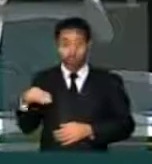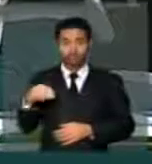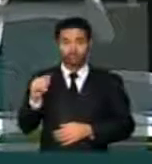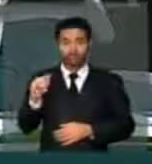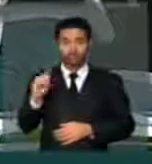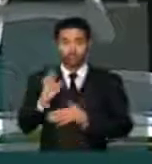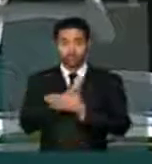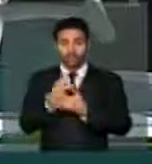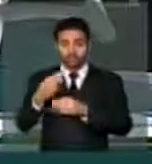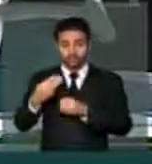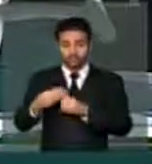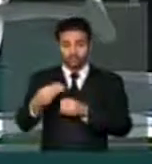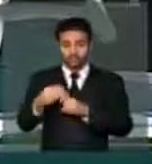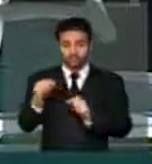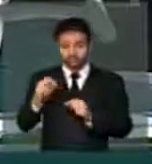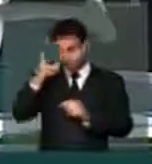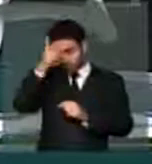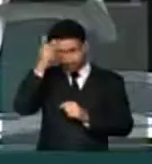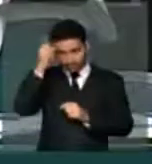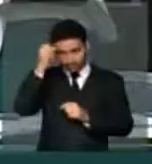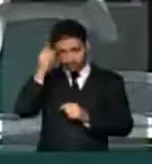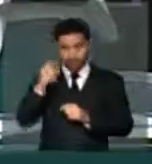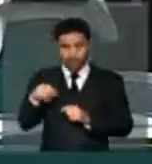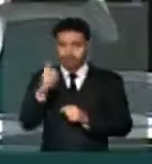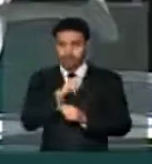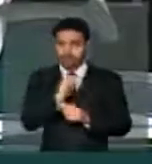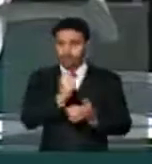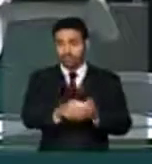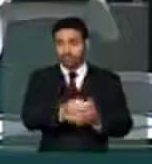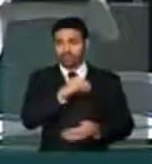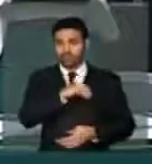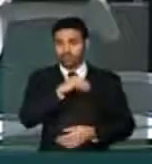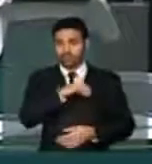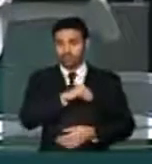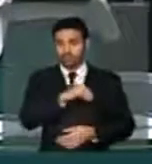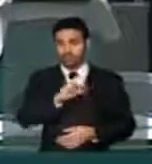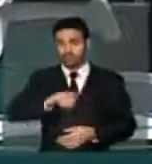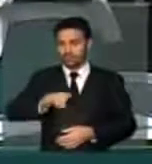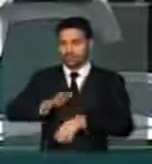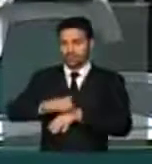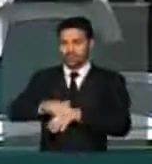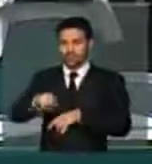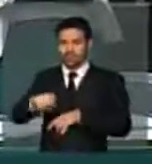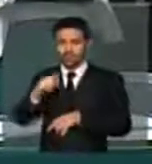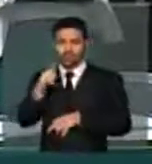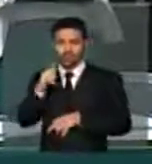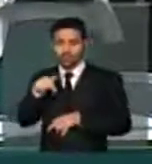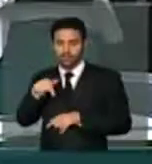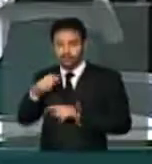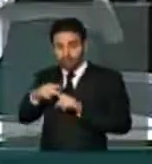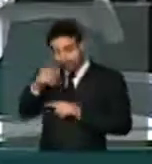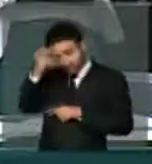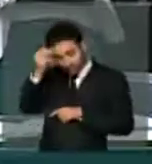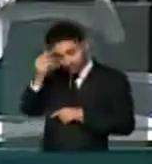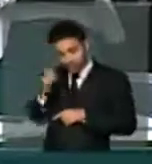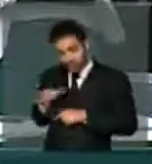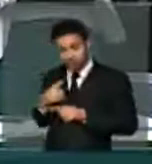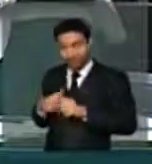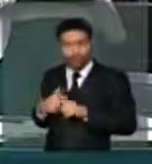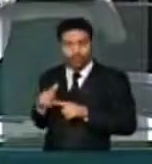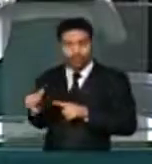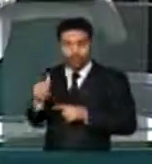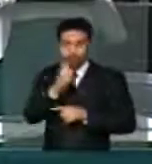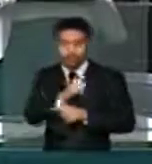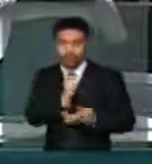os prefeitos hoje são mal pagadores de folha. Não porque eles não queiram, mal pela condição que hoje eles têm para poder pagar a folha.